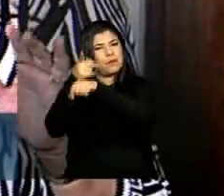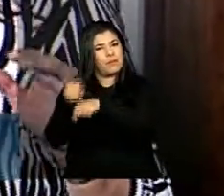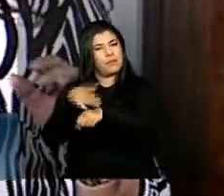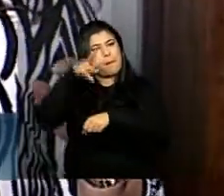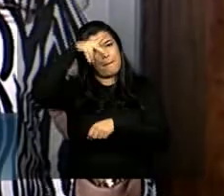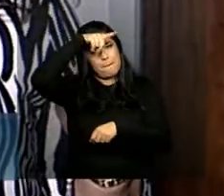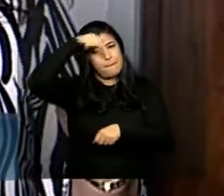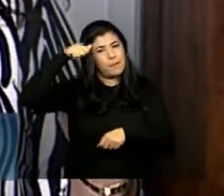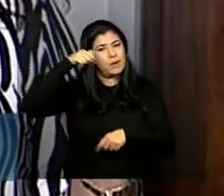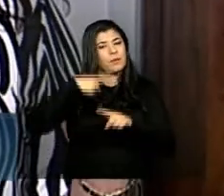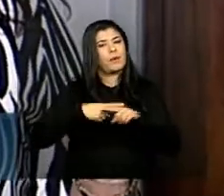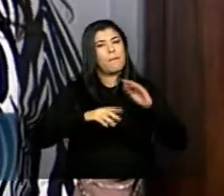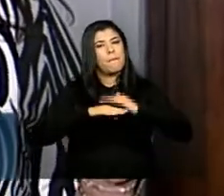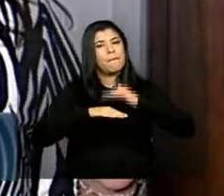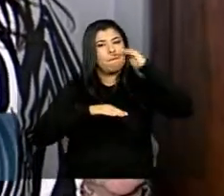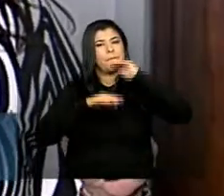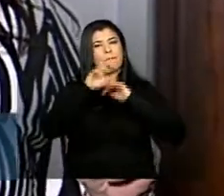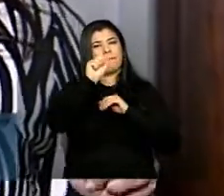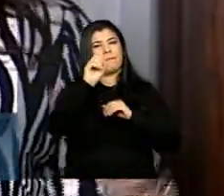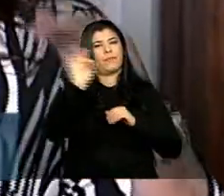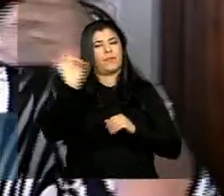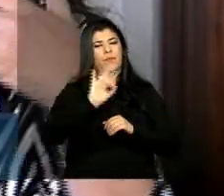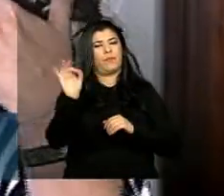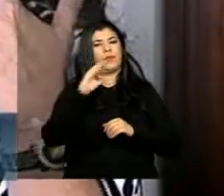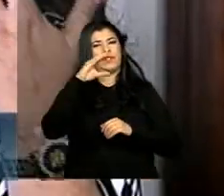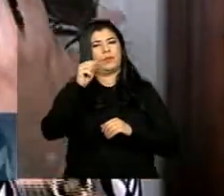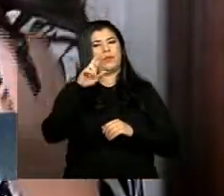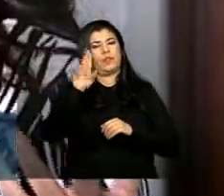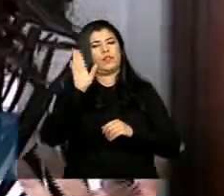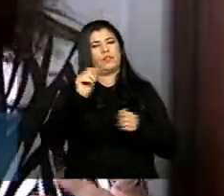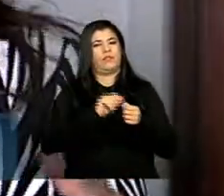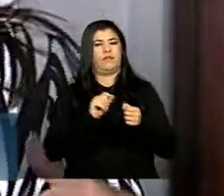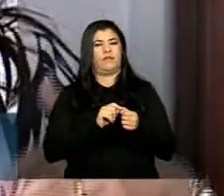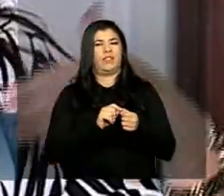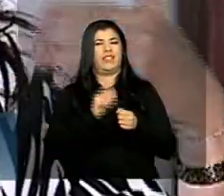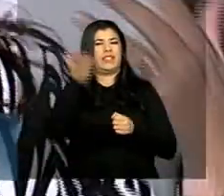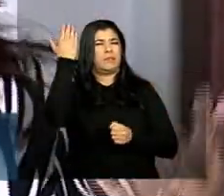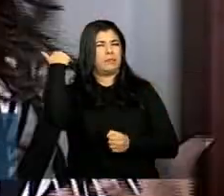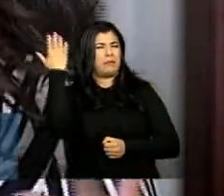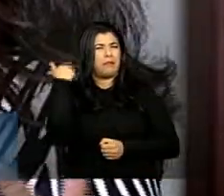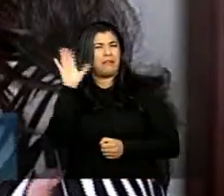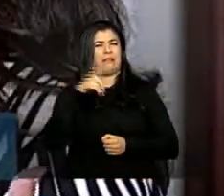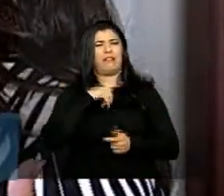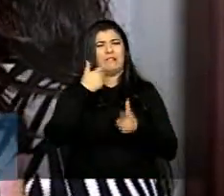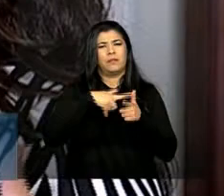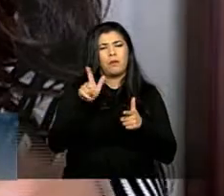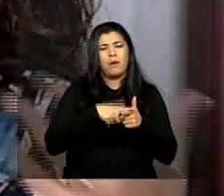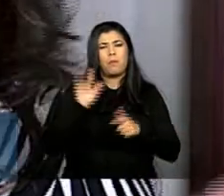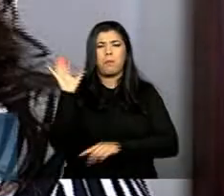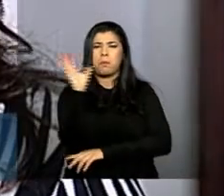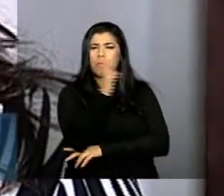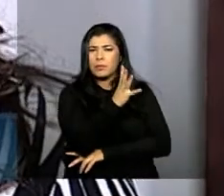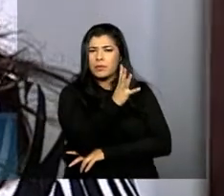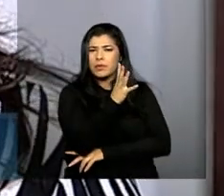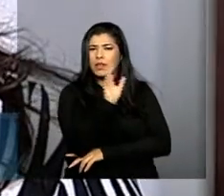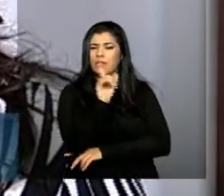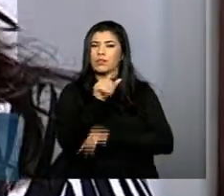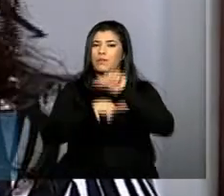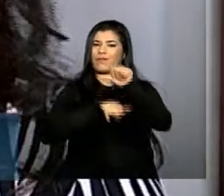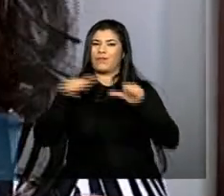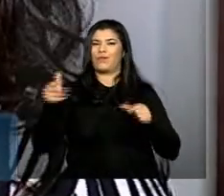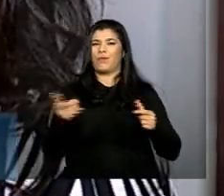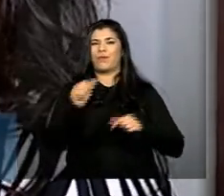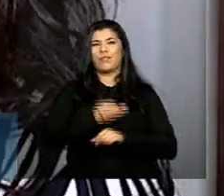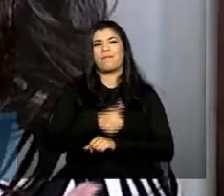mais de 80% do car feito justamente onde já teve muito problema ambiental muita dificuldade eles estão em primeiríssimo lugar